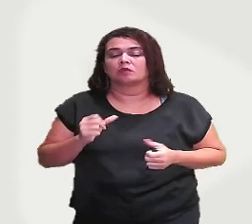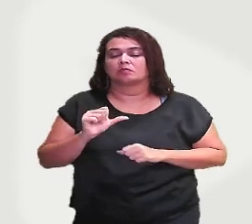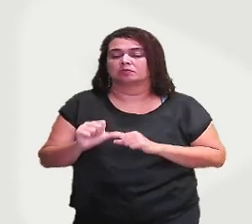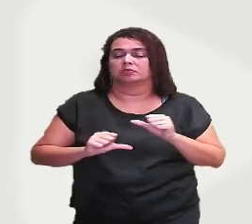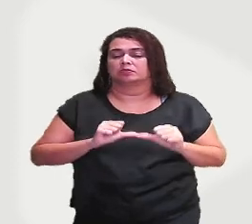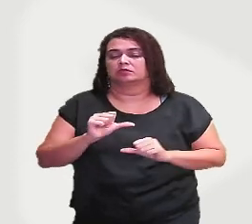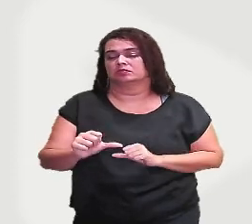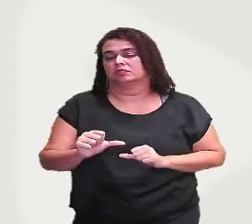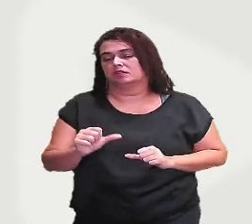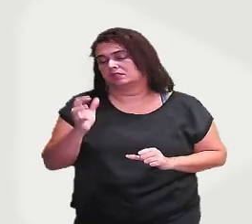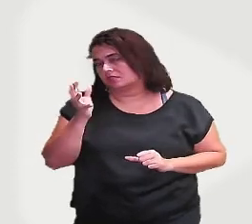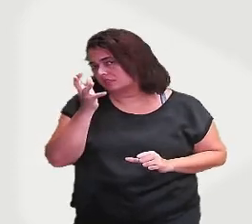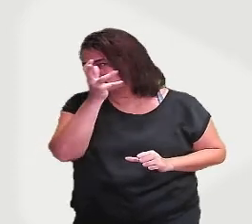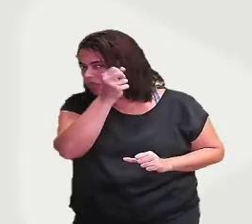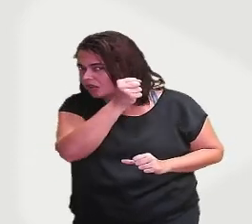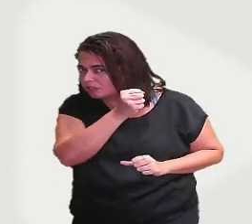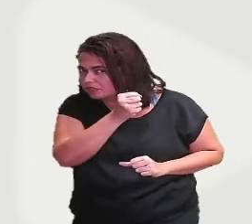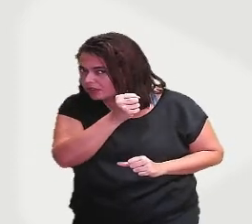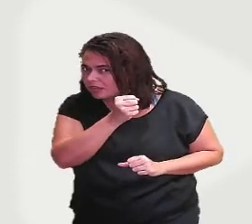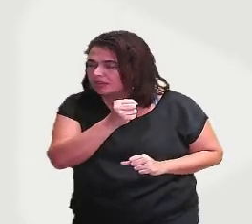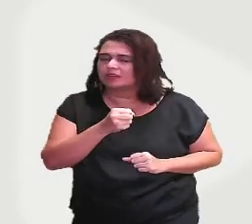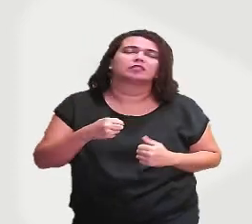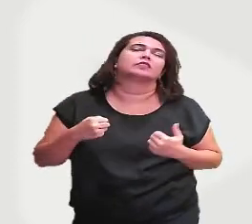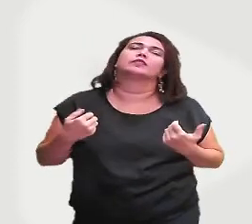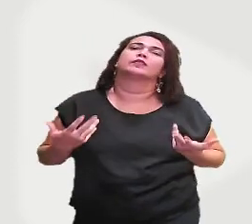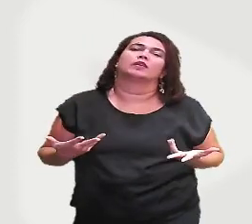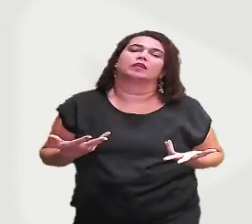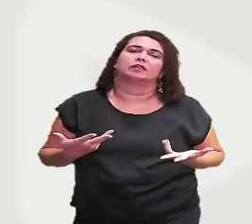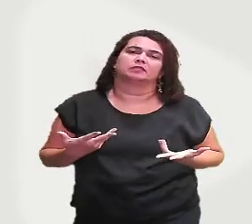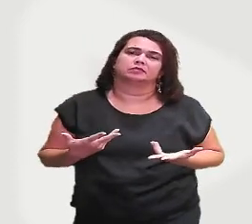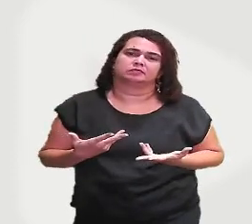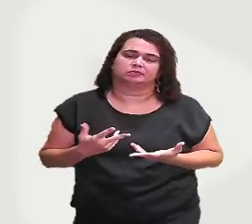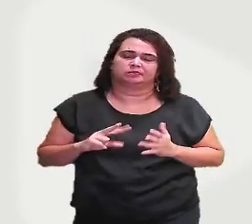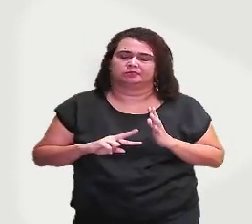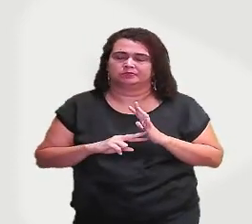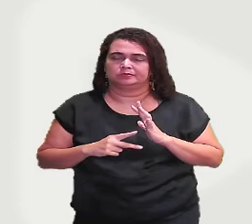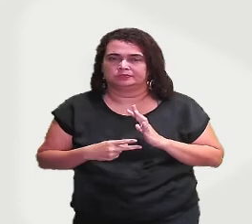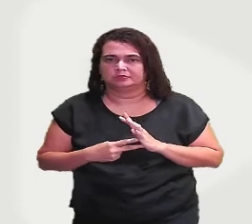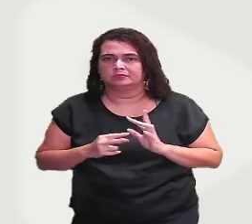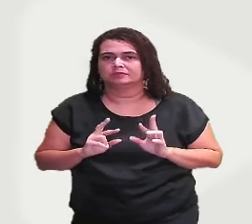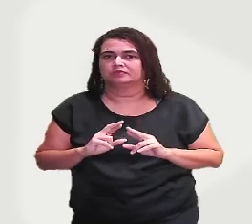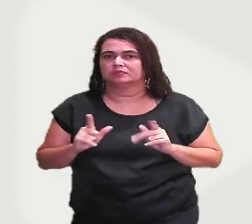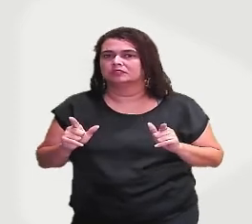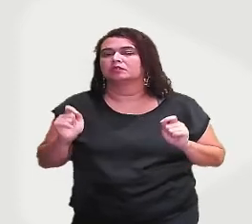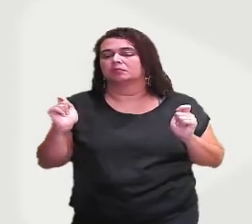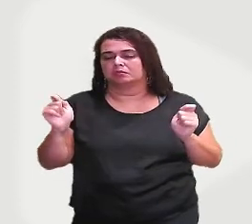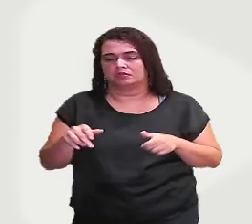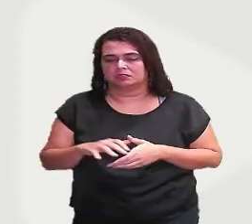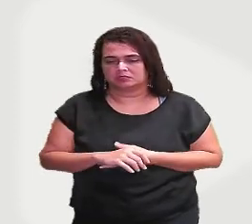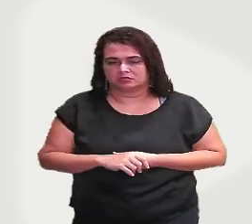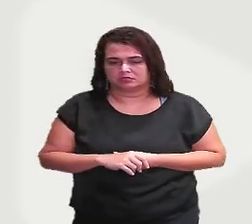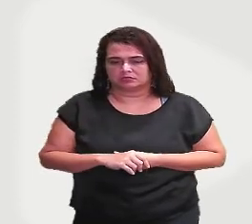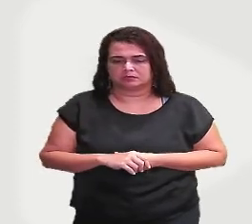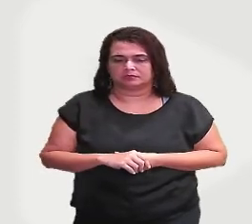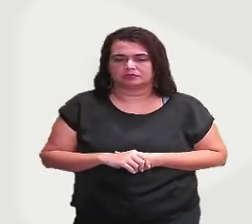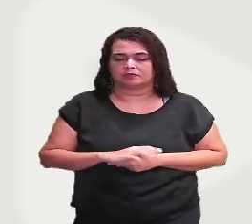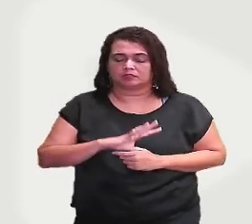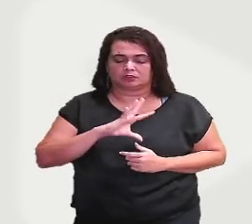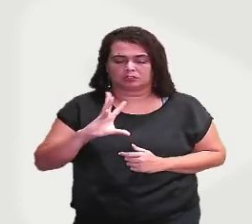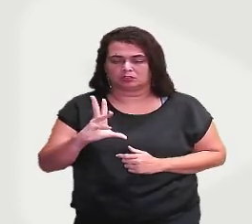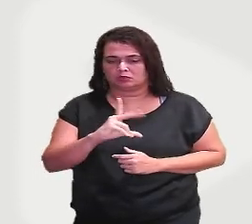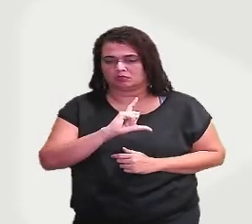ser preposição, mas ele também pode ser adjetivo. Então, partiram todos. Salvo os doentes. Agora,